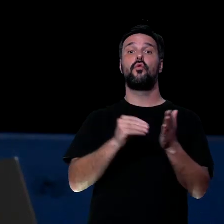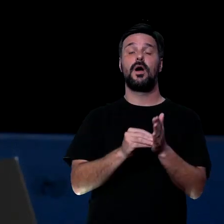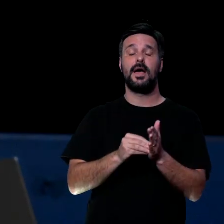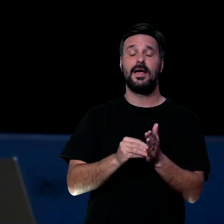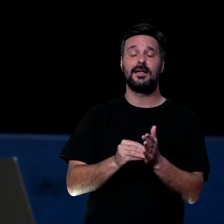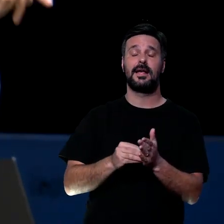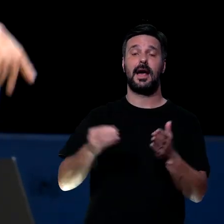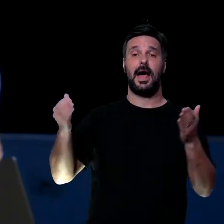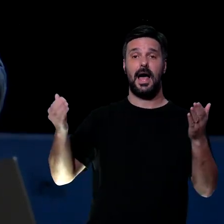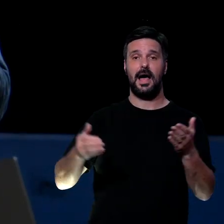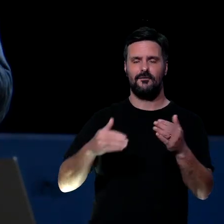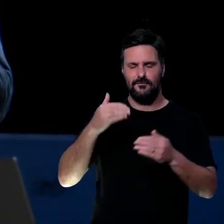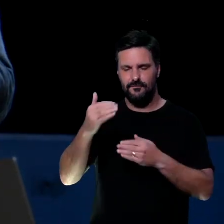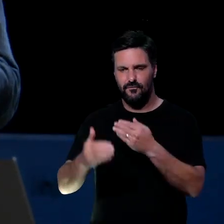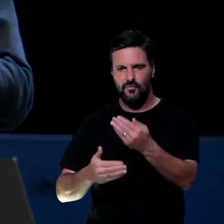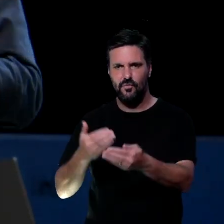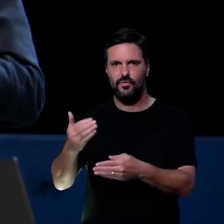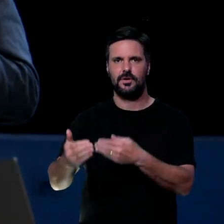o que aprenderam de mim.